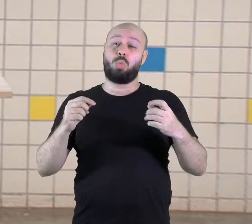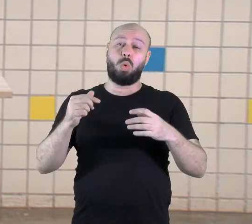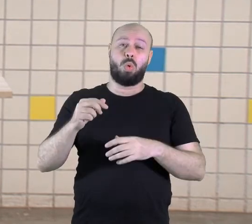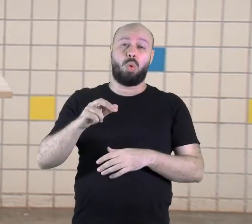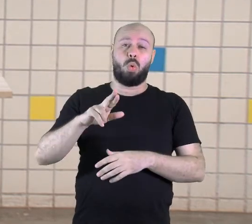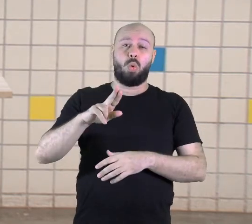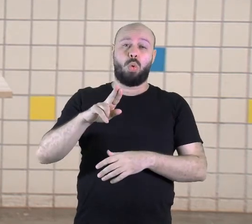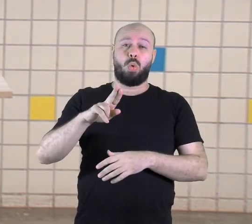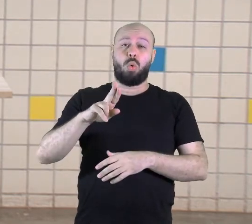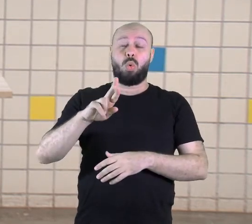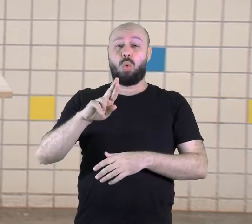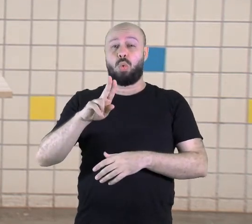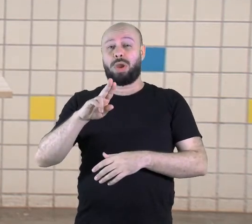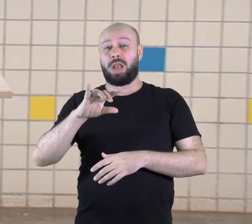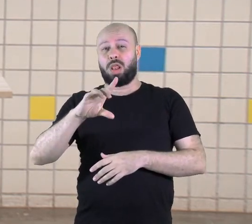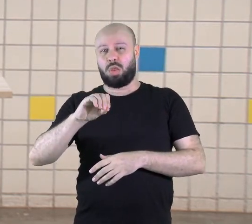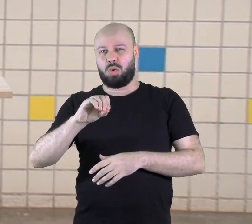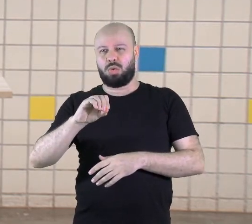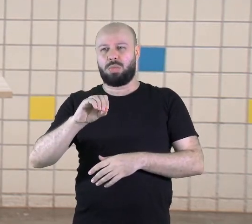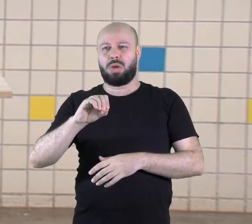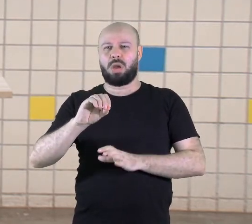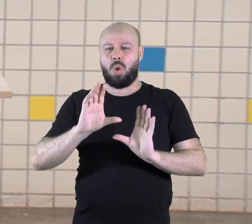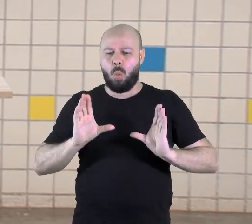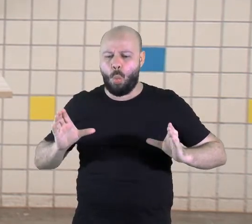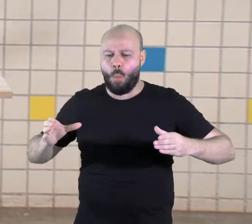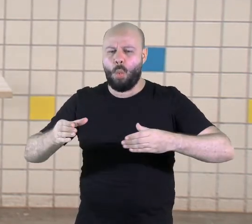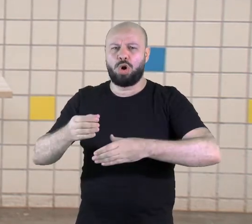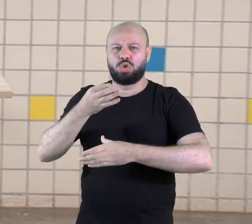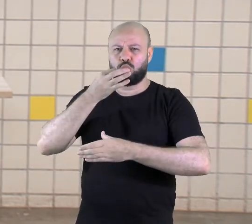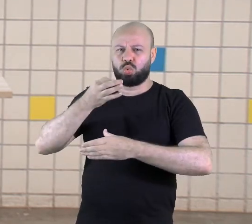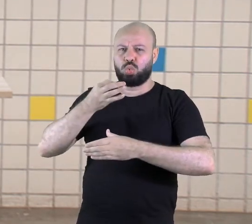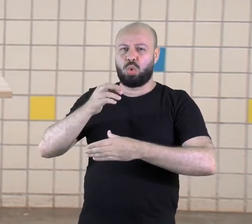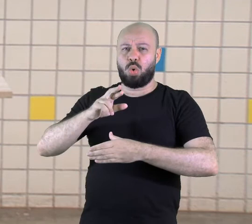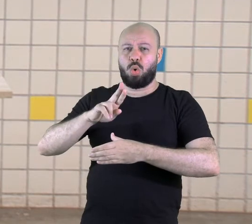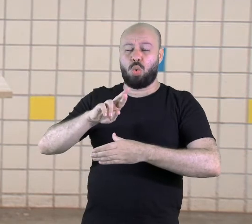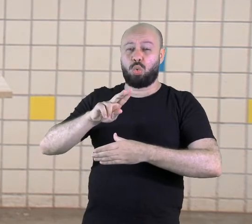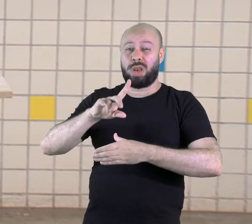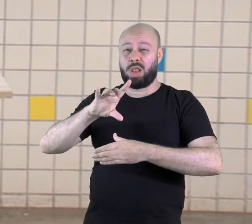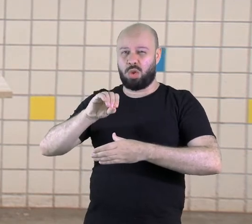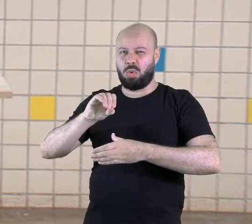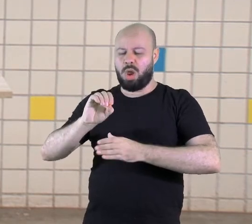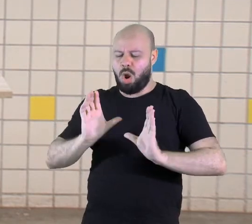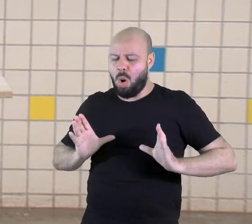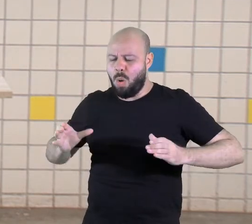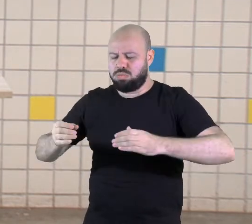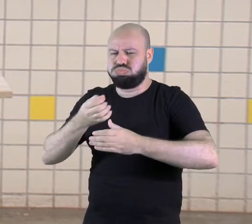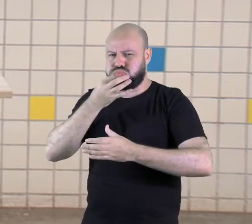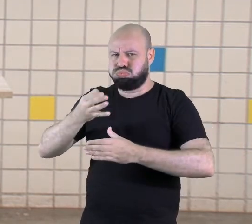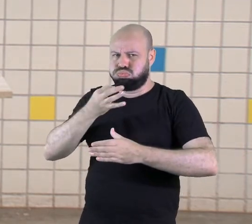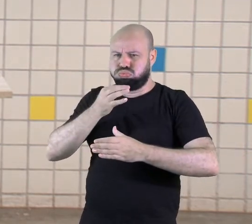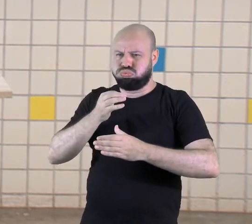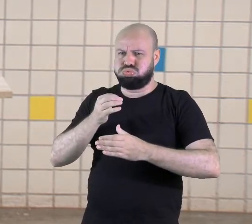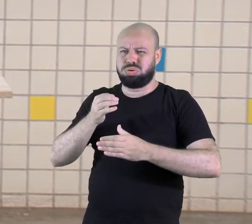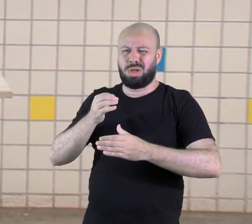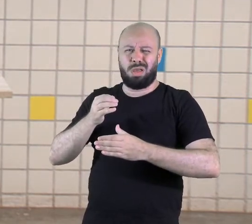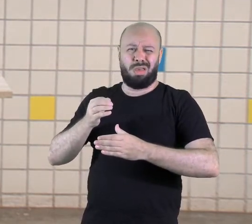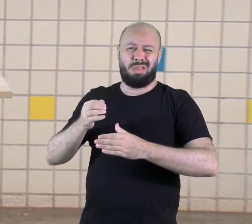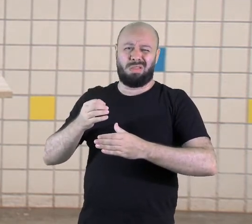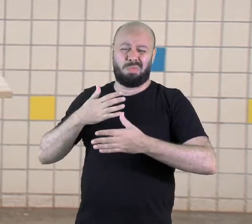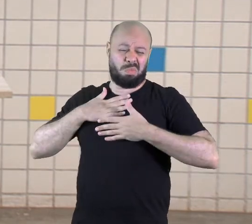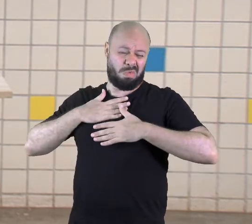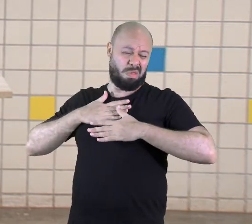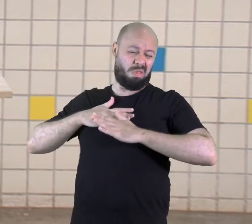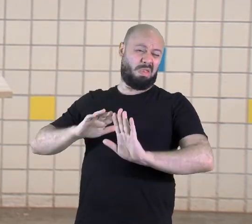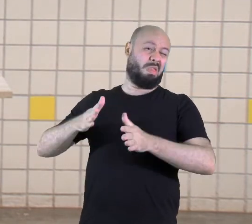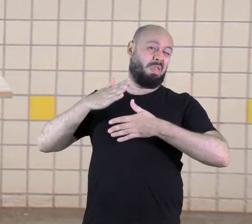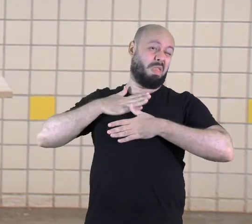Ruído é um conjunto de som desagradável